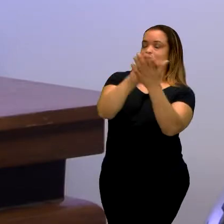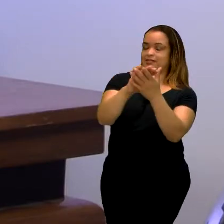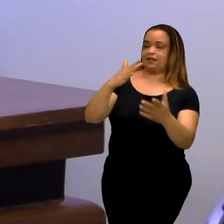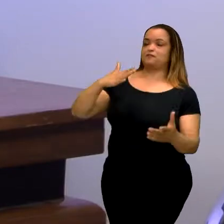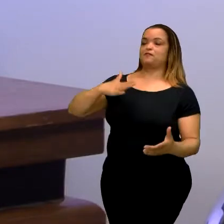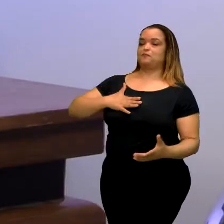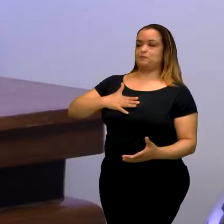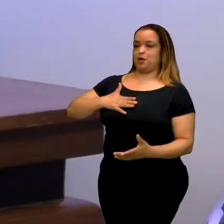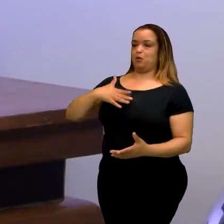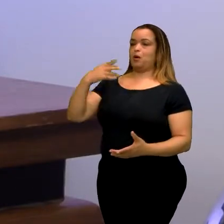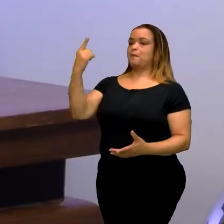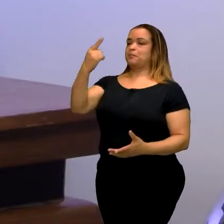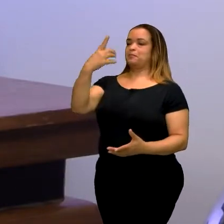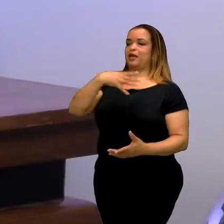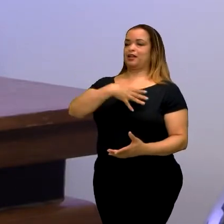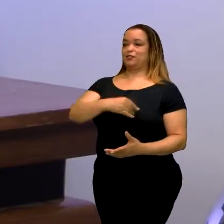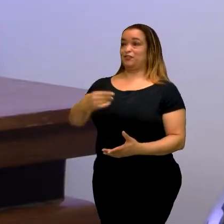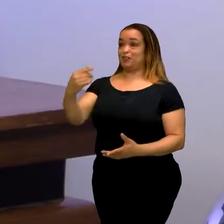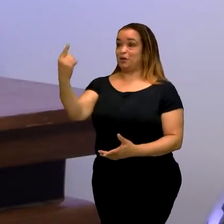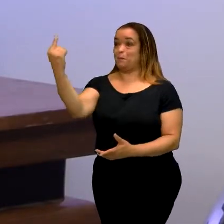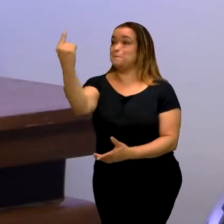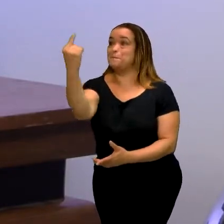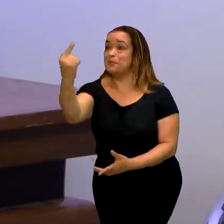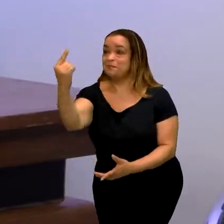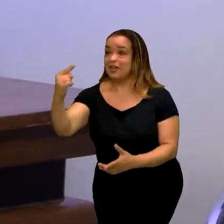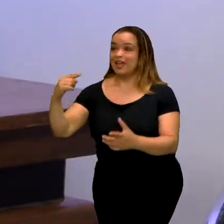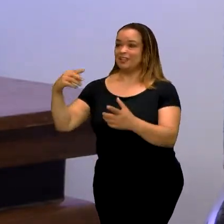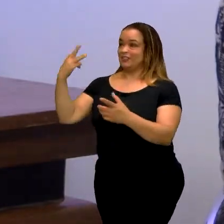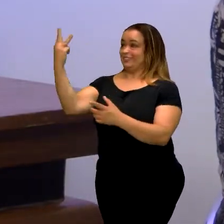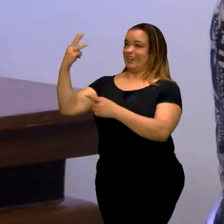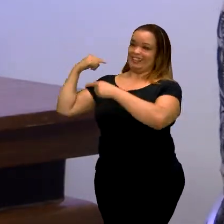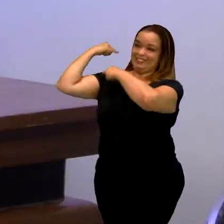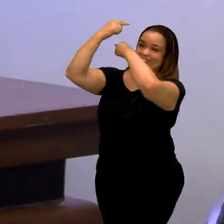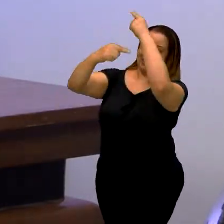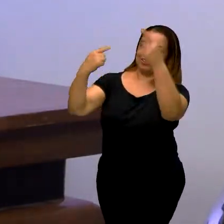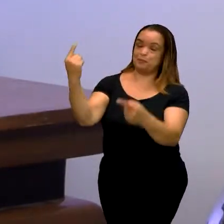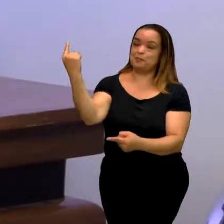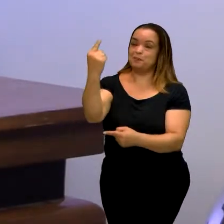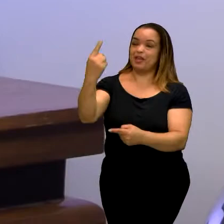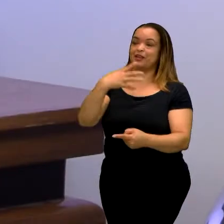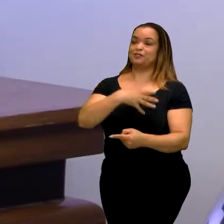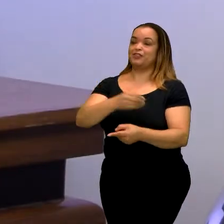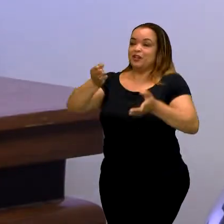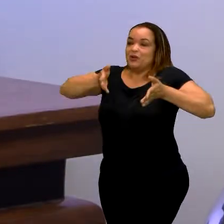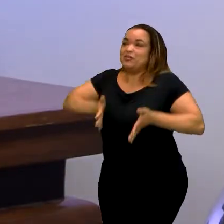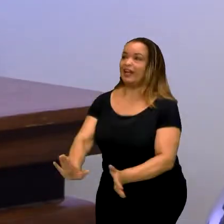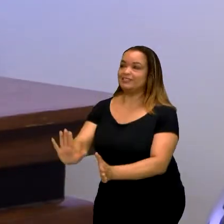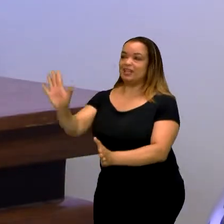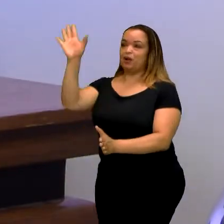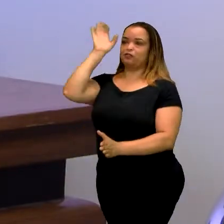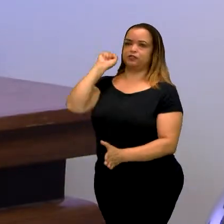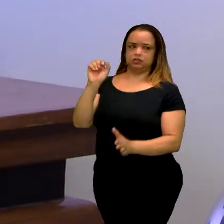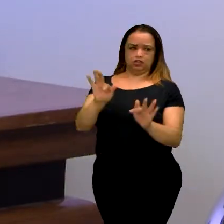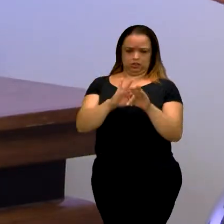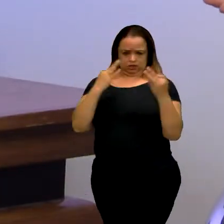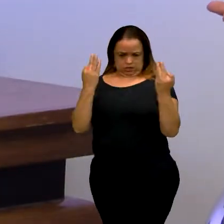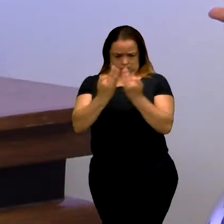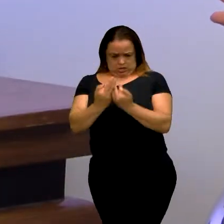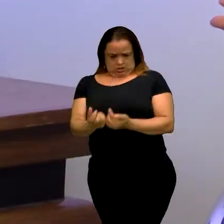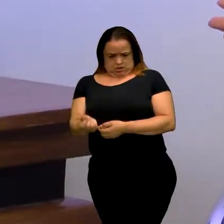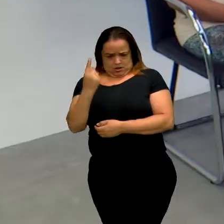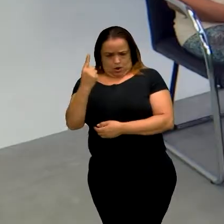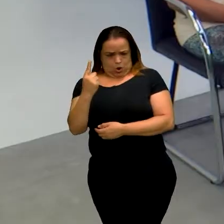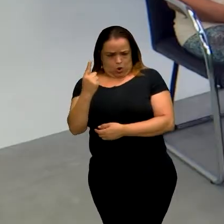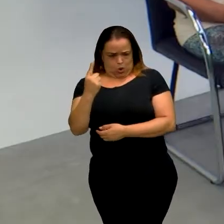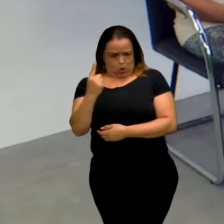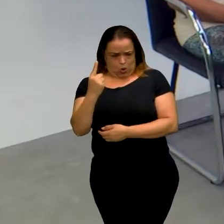filho, o primeiro das três gerações que veio ouvir-se. No começo, foi um choque para a nossa família. Criança